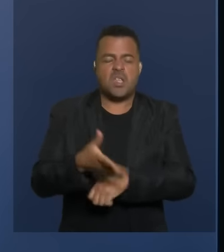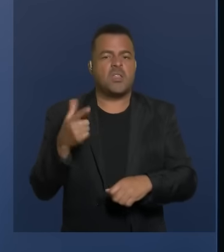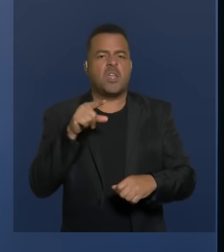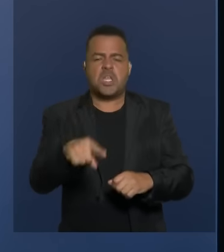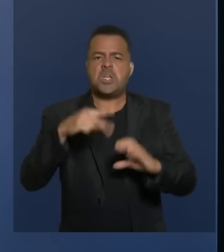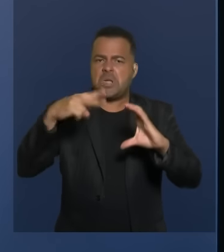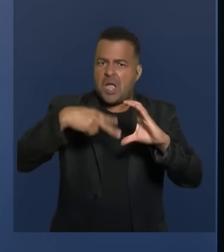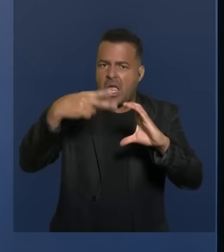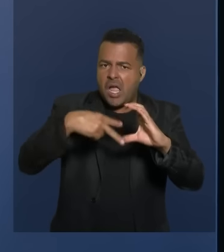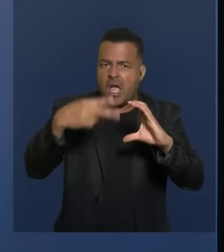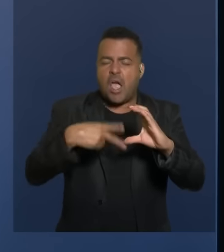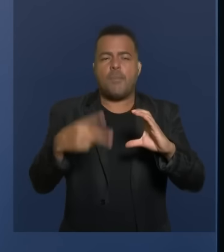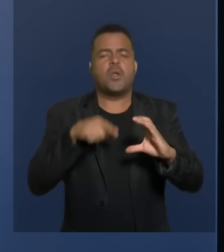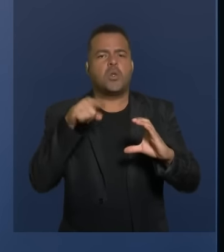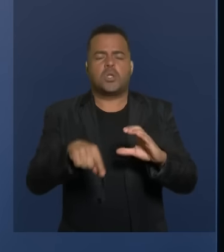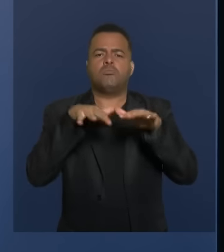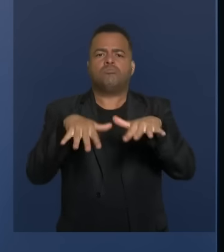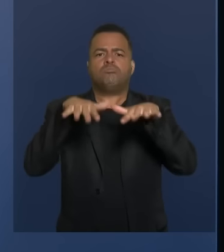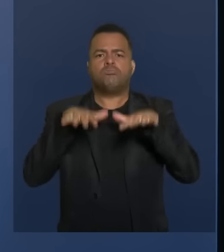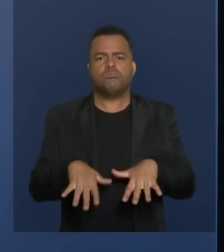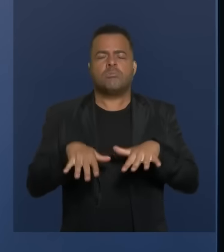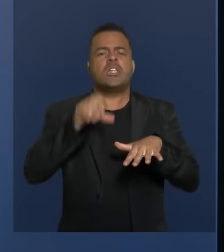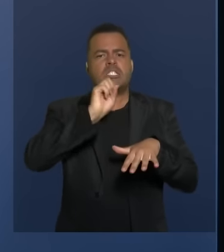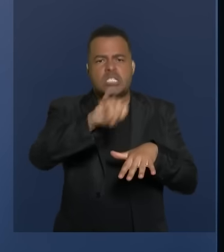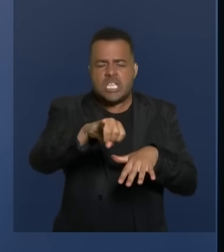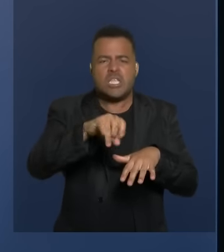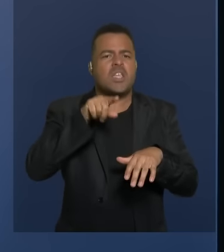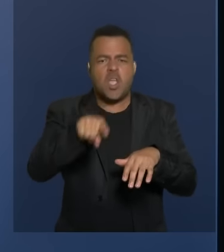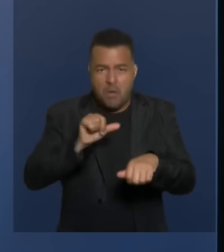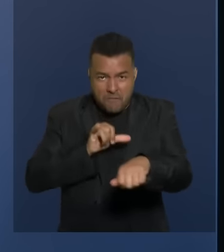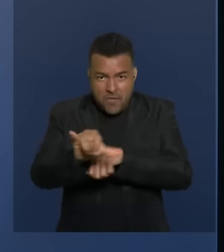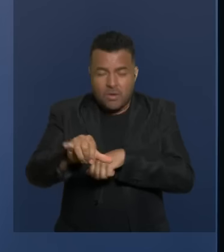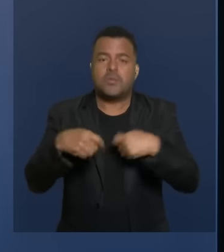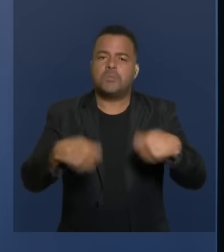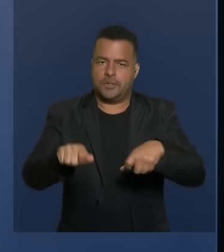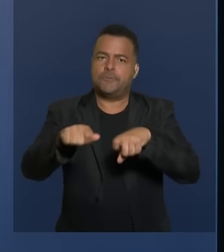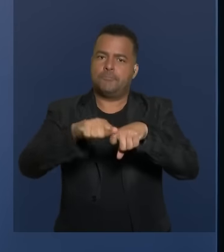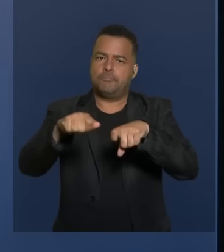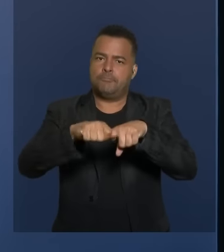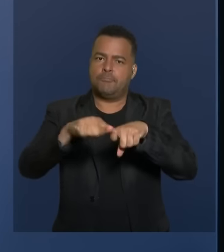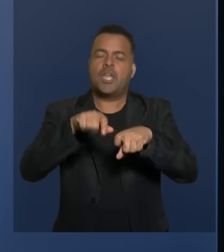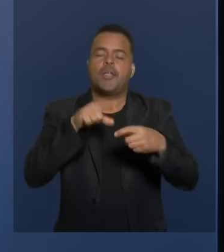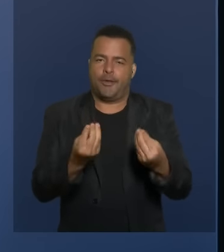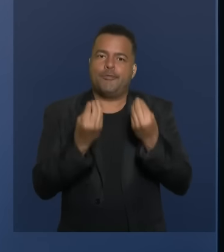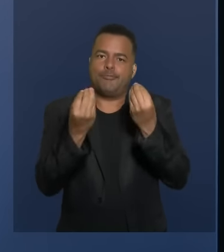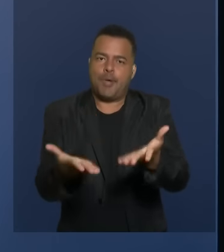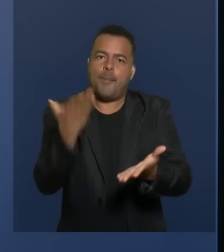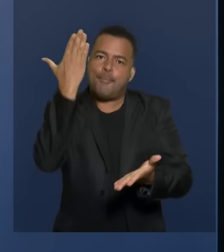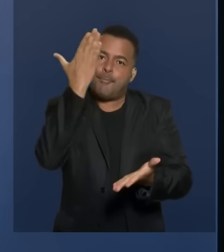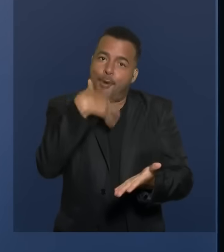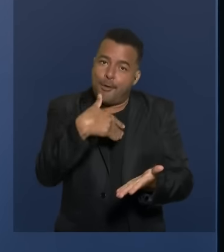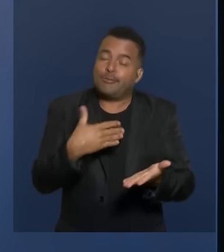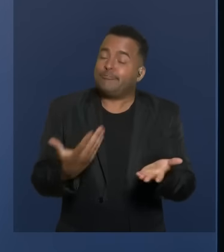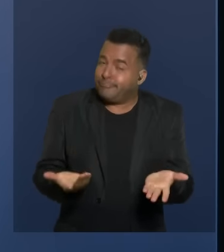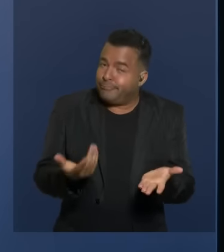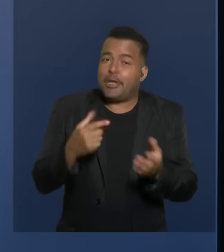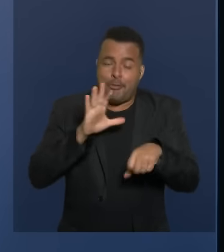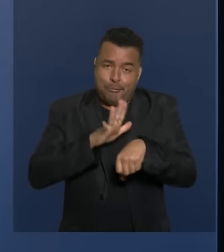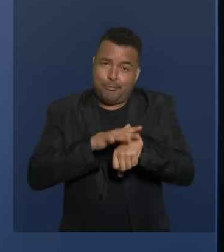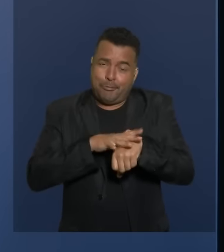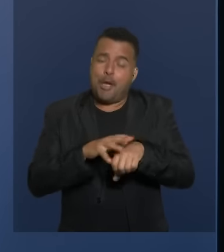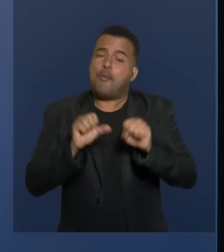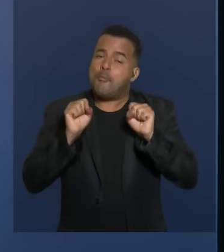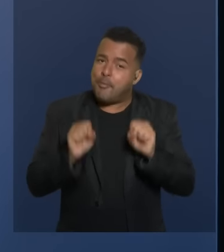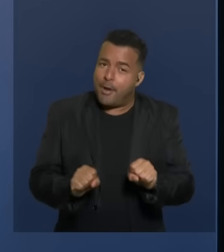sessões, quando falto, apresento o atestado, porque realmente a gente adoece, não é, candidata? E estou